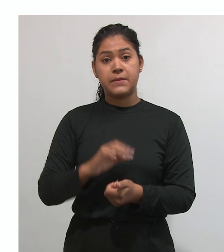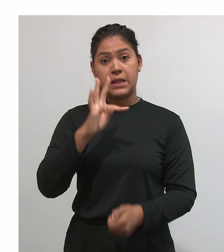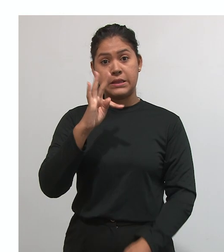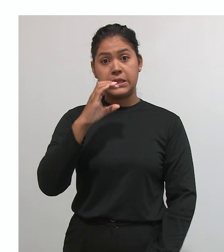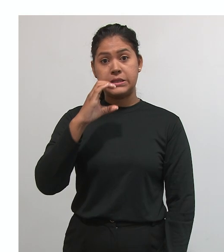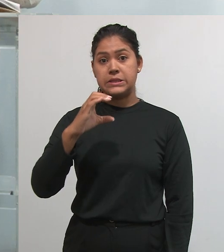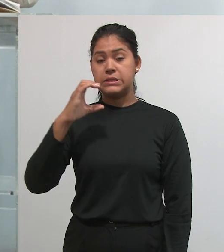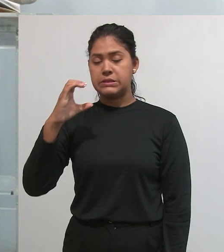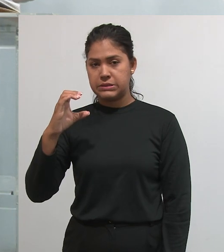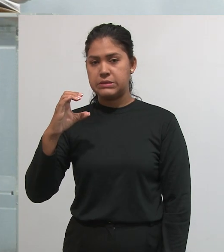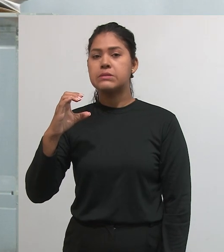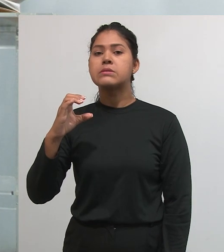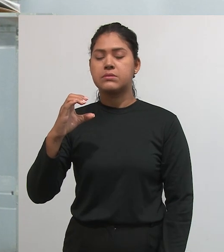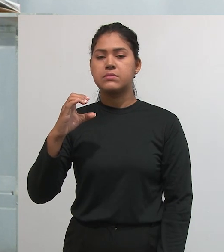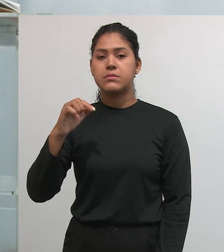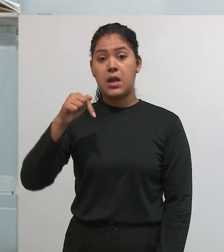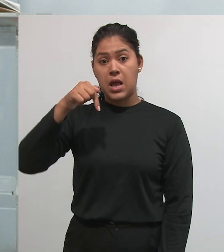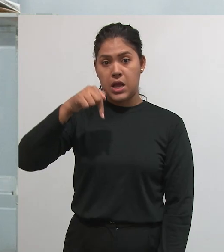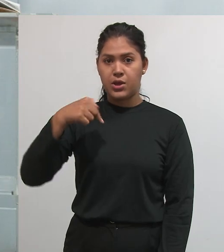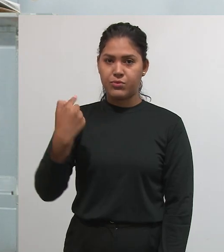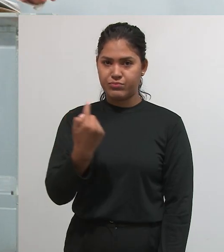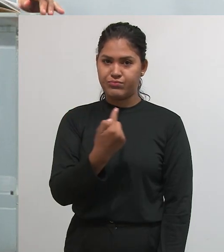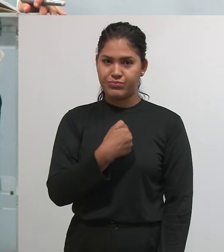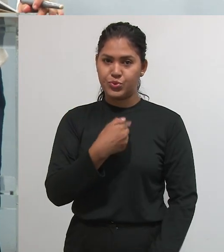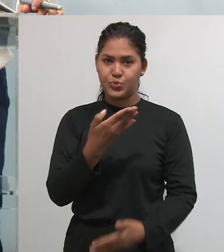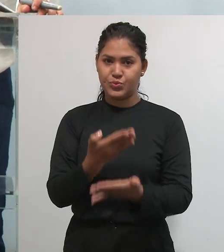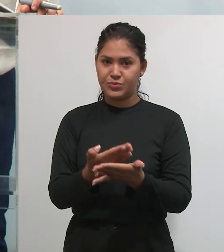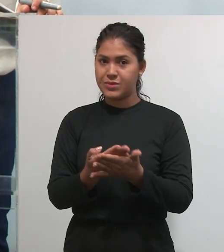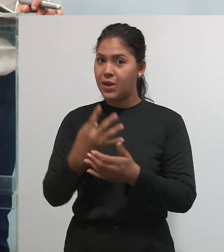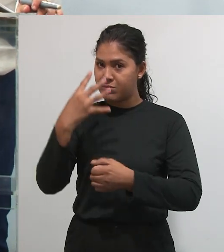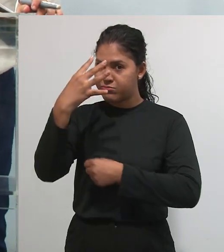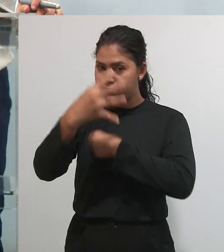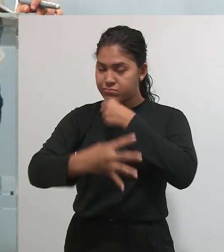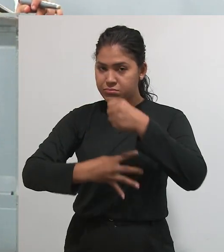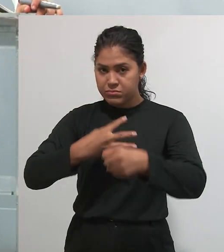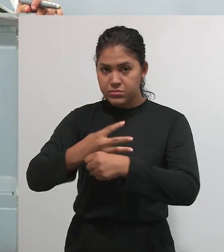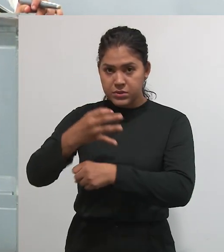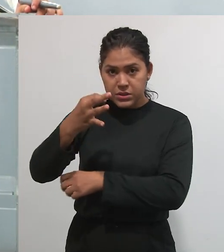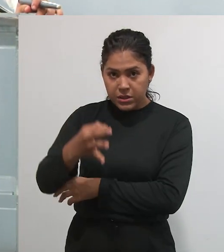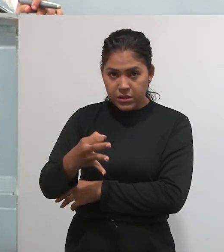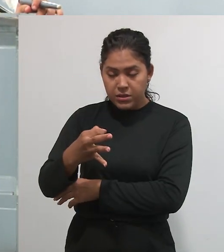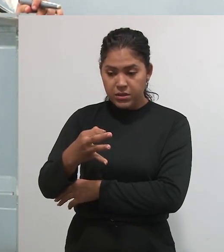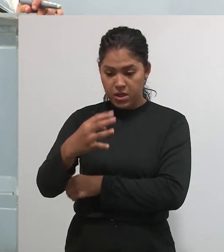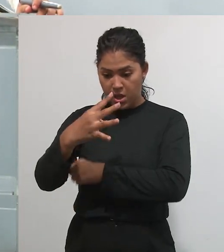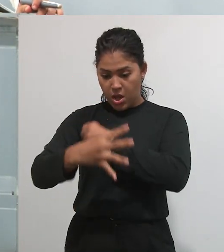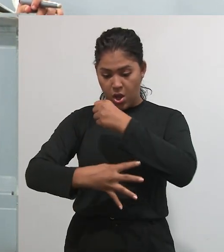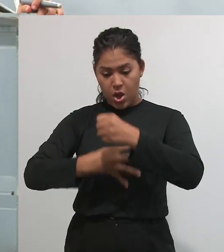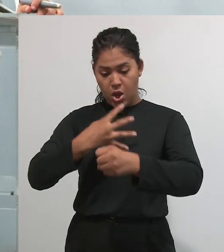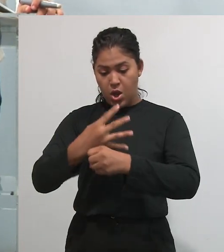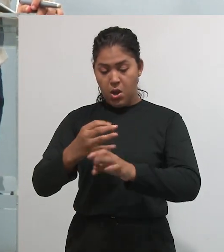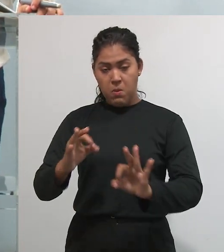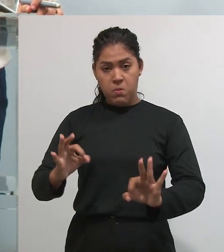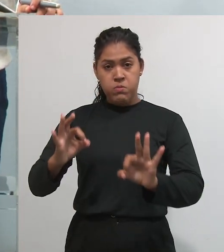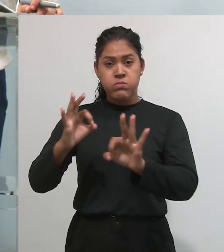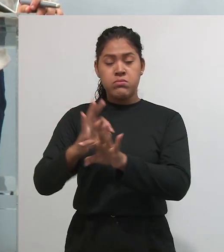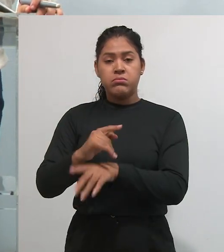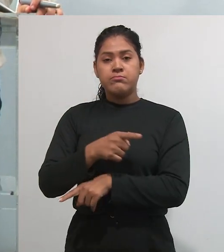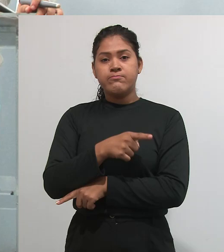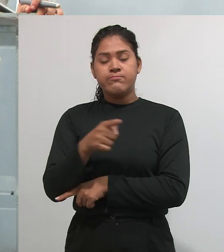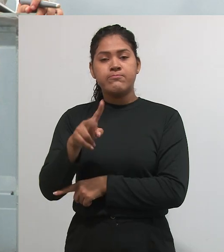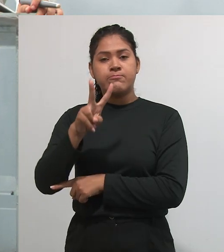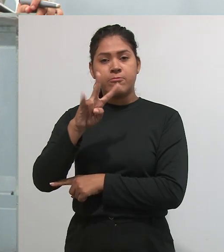Você vai fazer aqui com a gente quatro anos de graduação. No final desses quatro anos, você vai